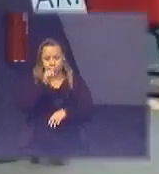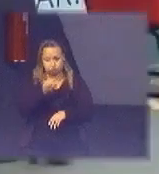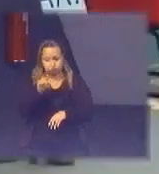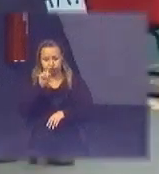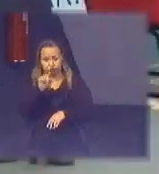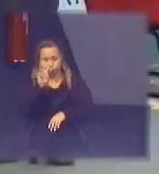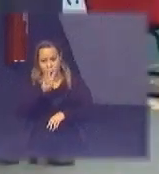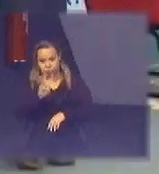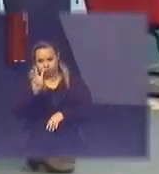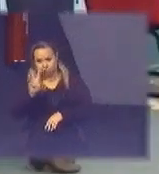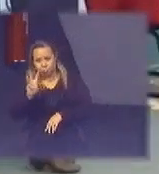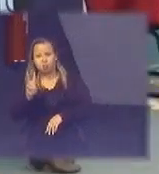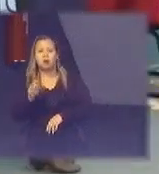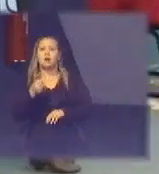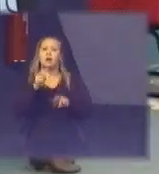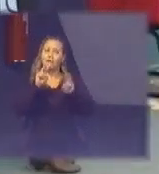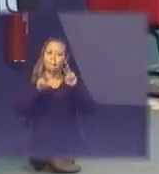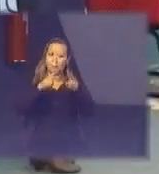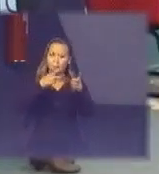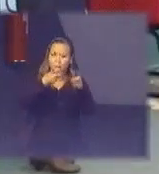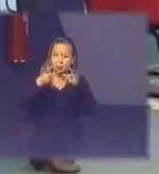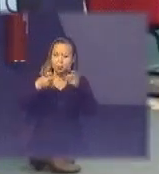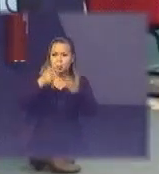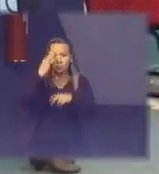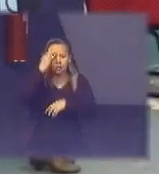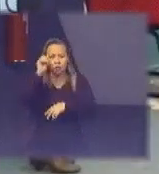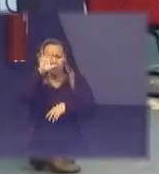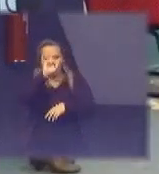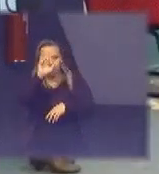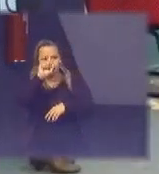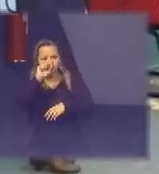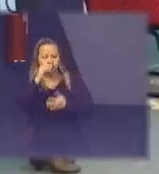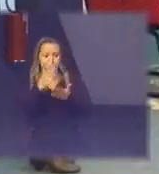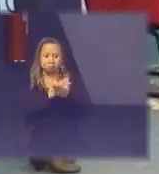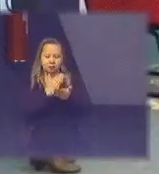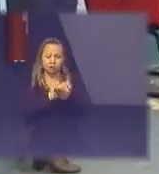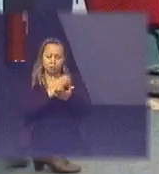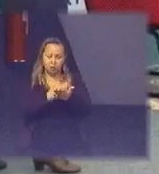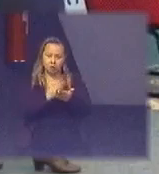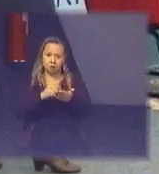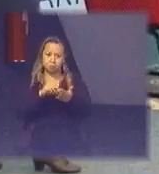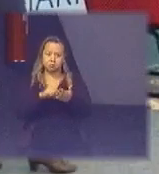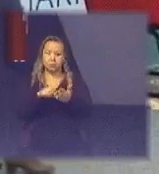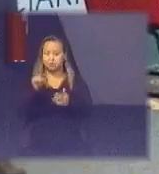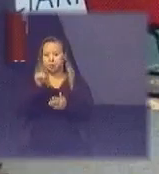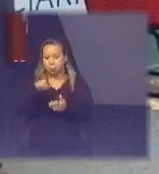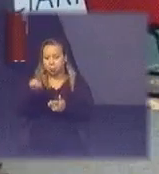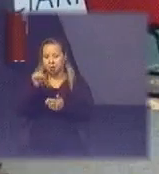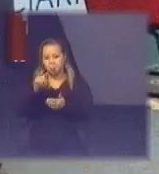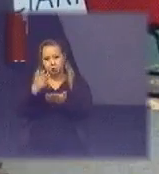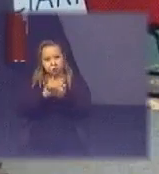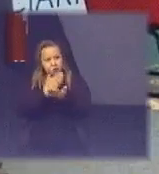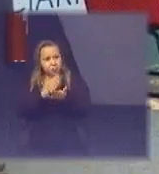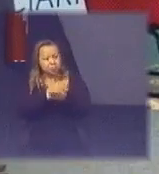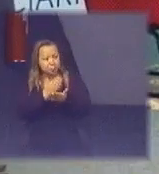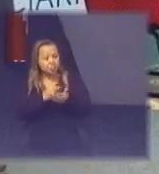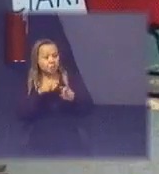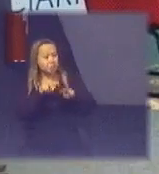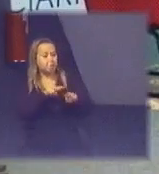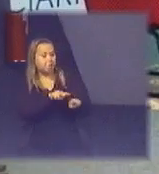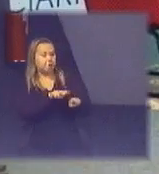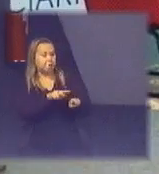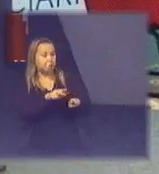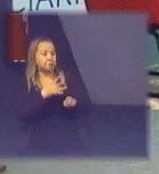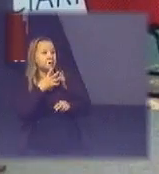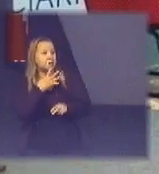1800 downloads e eles baixam esse manual e eles acionam as recicladoras por que fizemos isso? porque na nossa